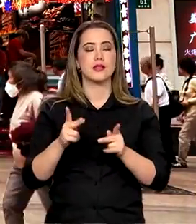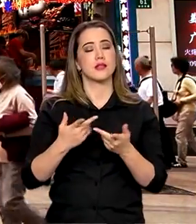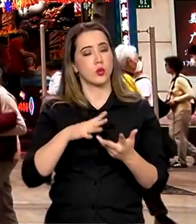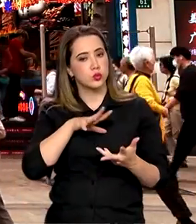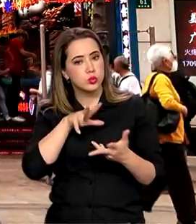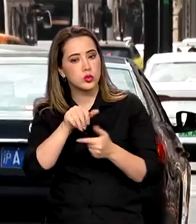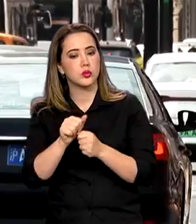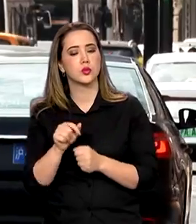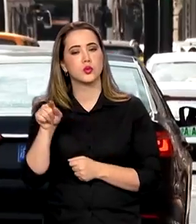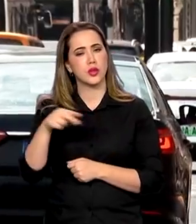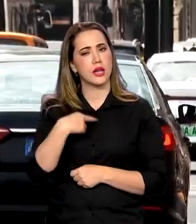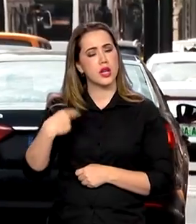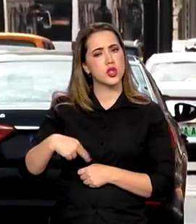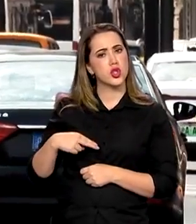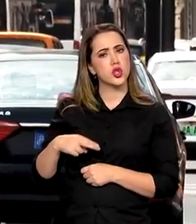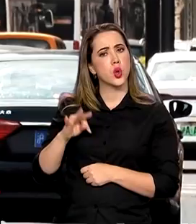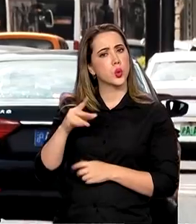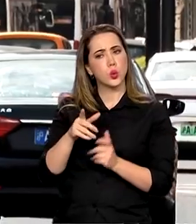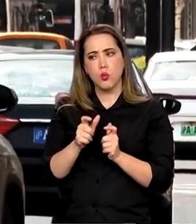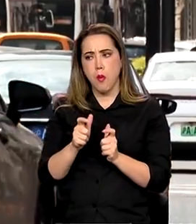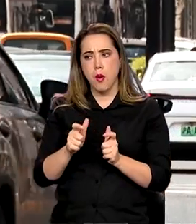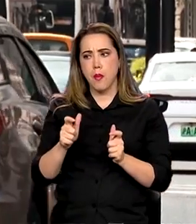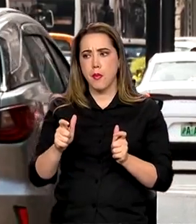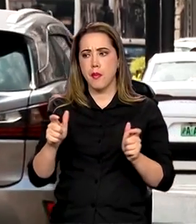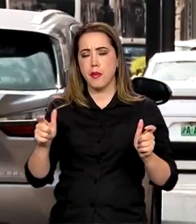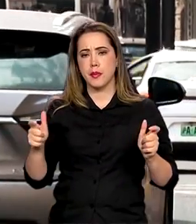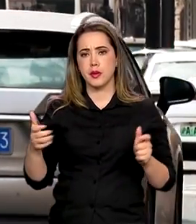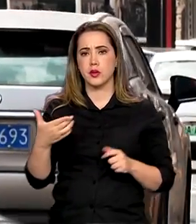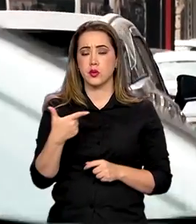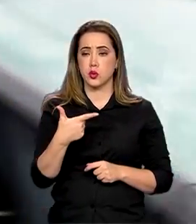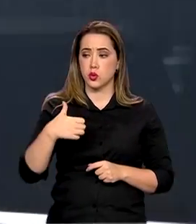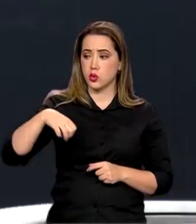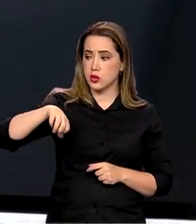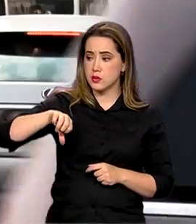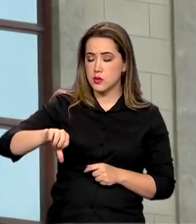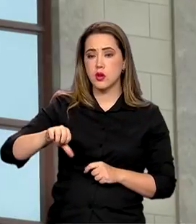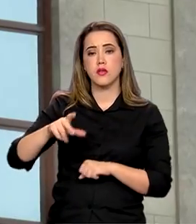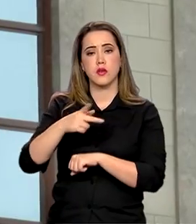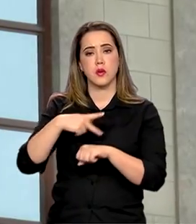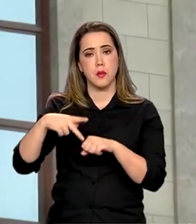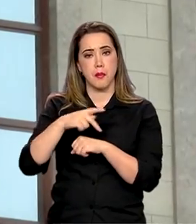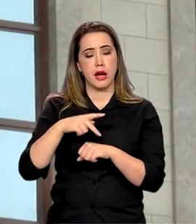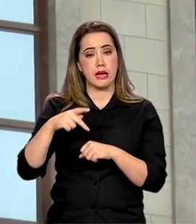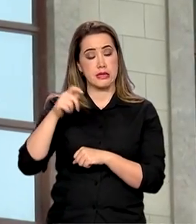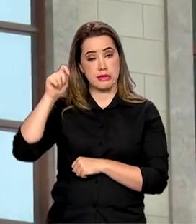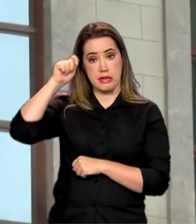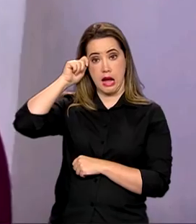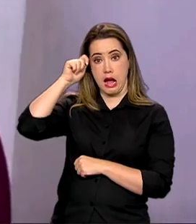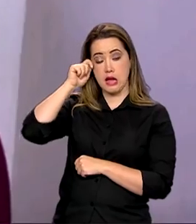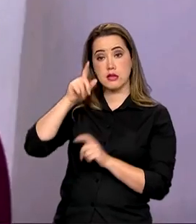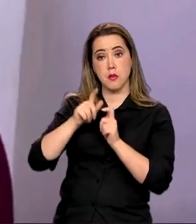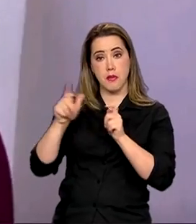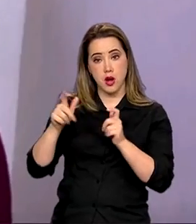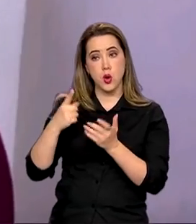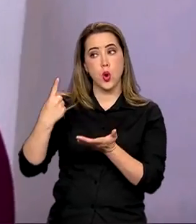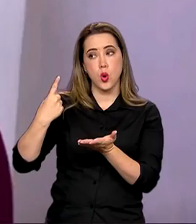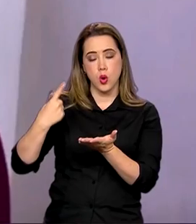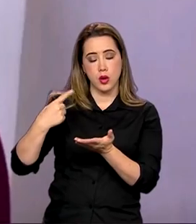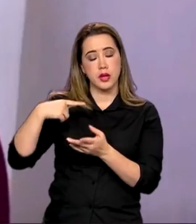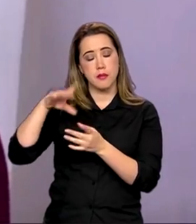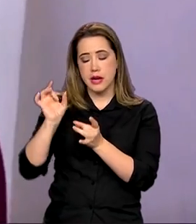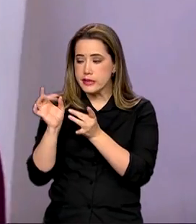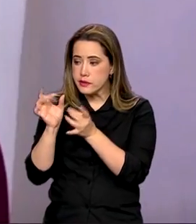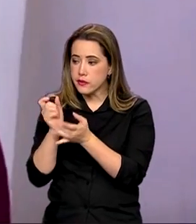superlativo. Desde 2009, o país asiático é também o maior parceiro comercial do Brasil. O comércio